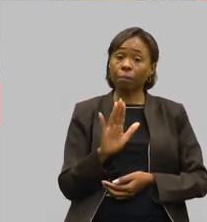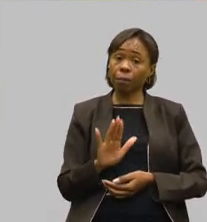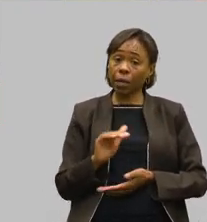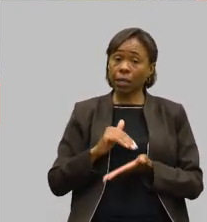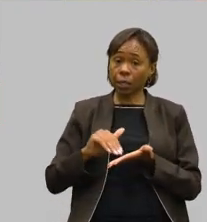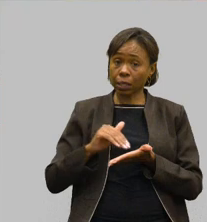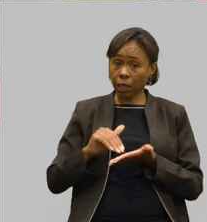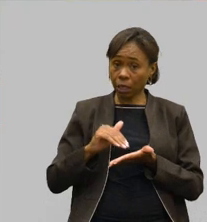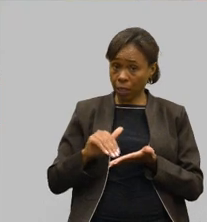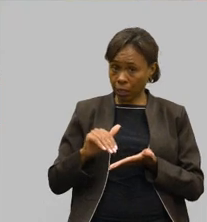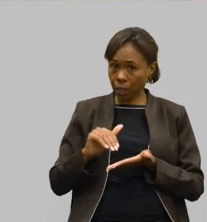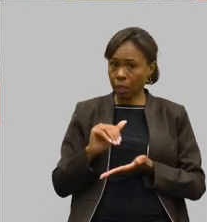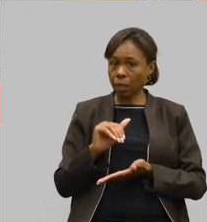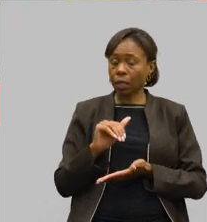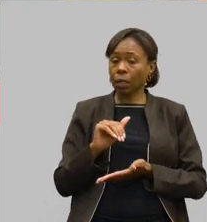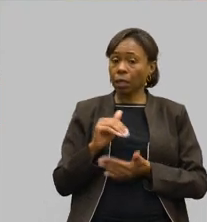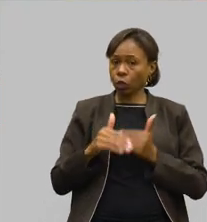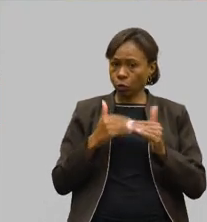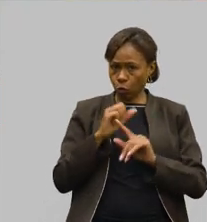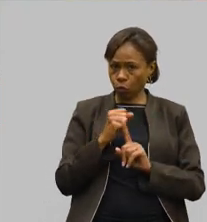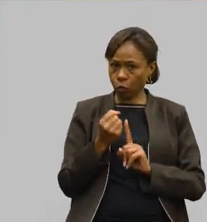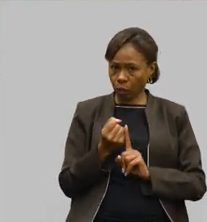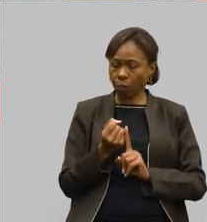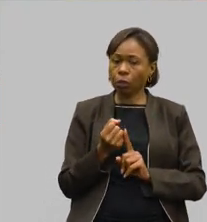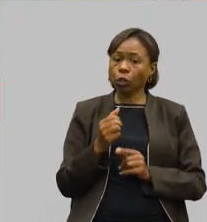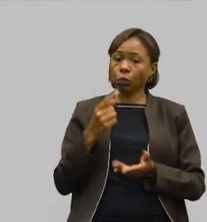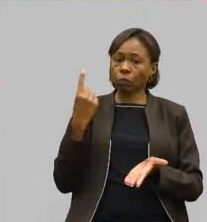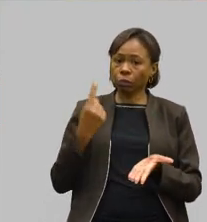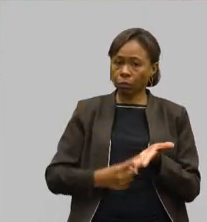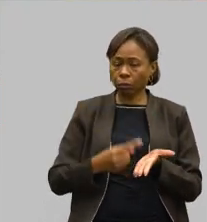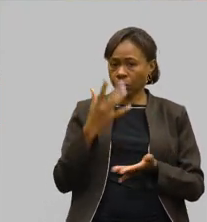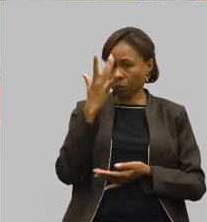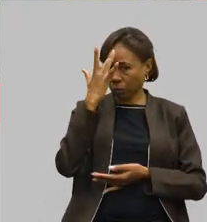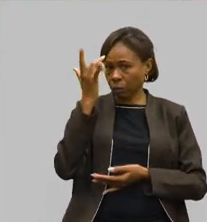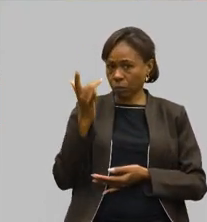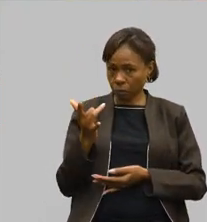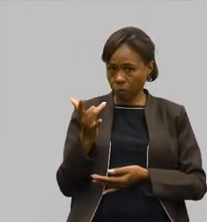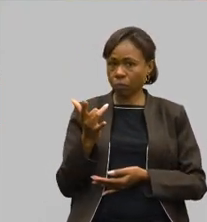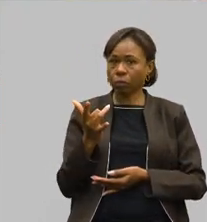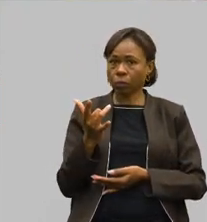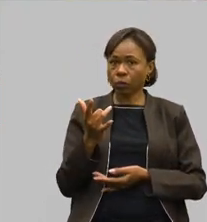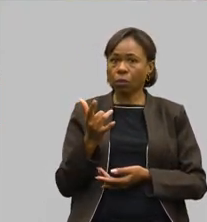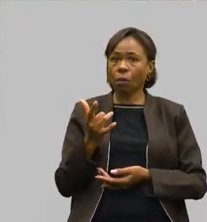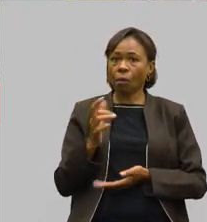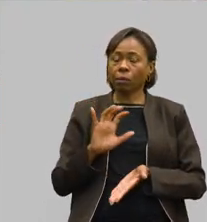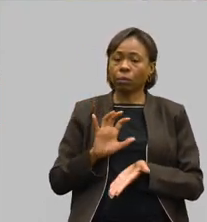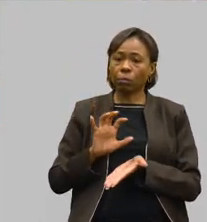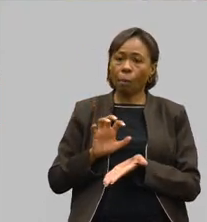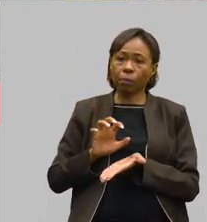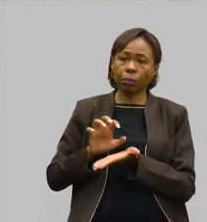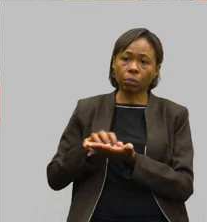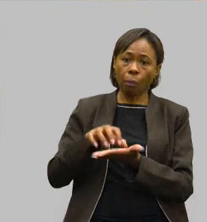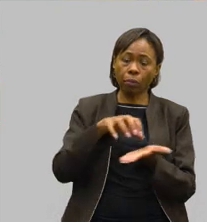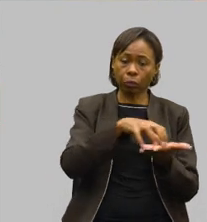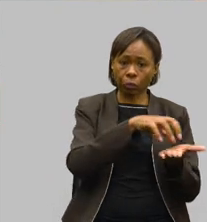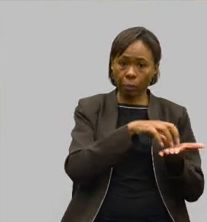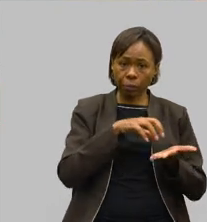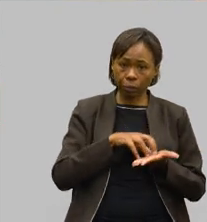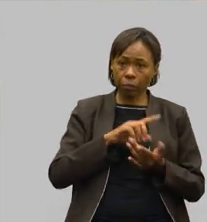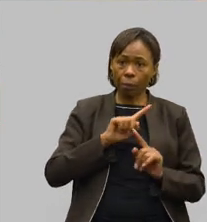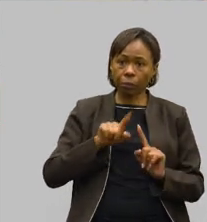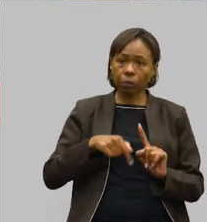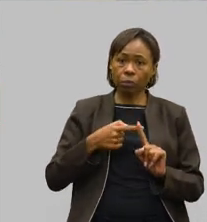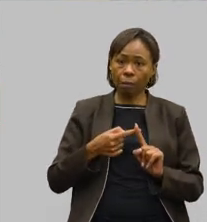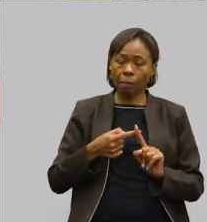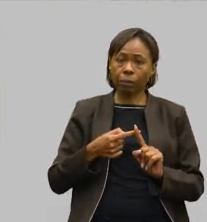convocou para amanhã a Comissão Intergestores Bipartite, CIB e o Conselho Estadual de Assistência